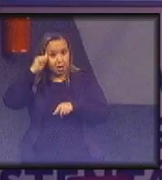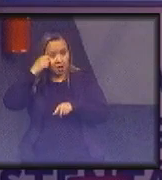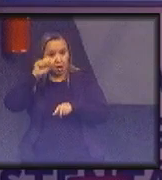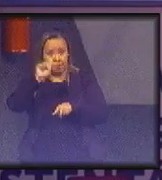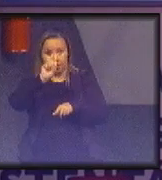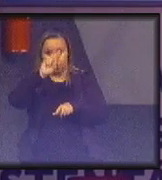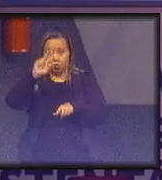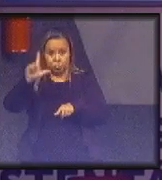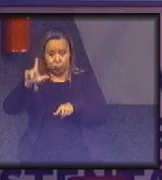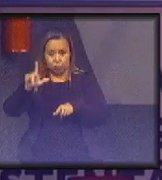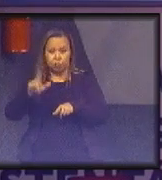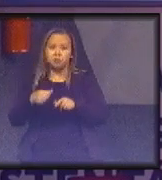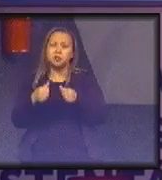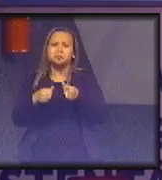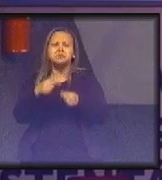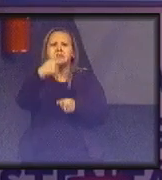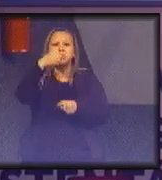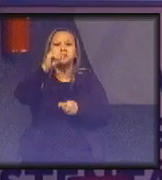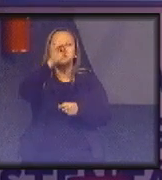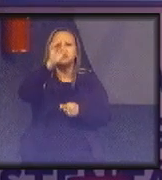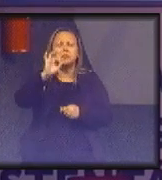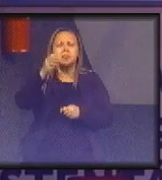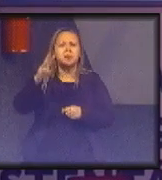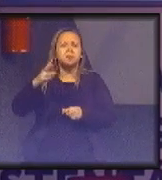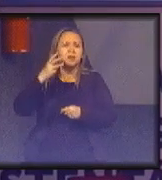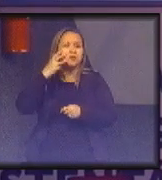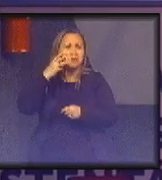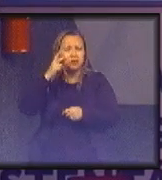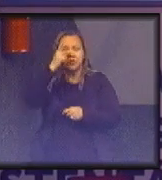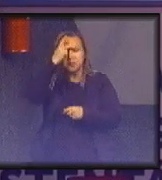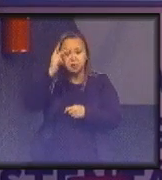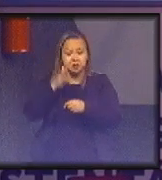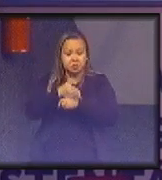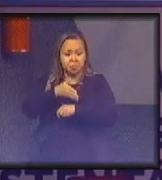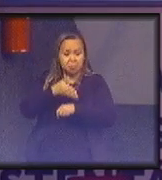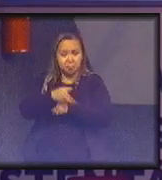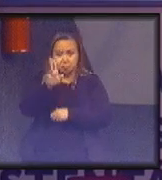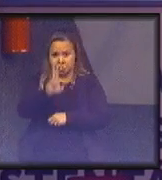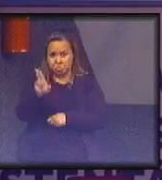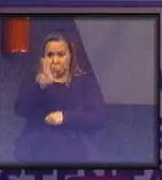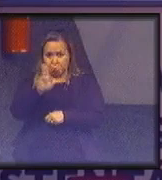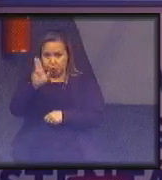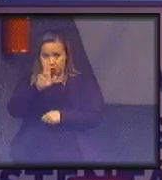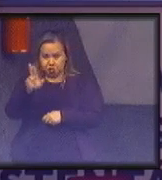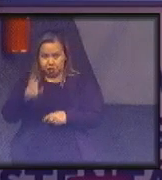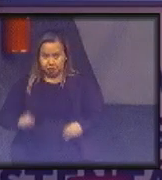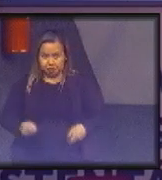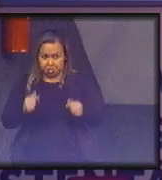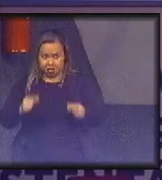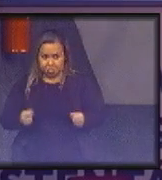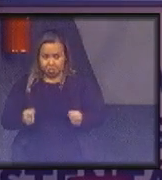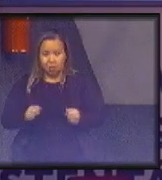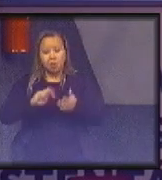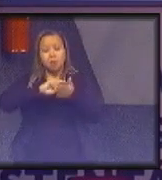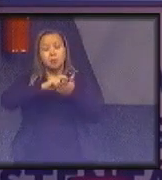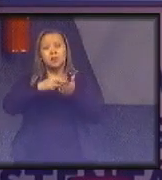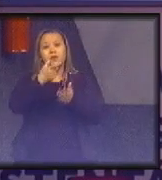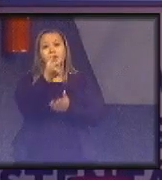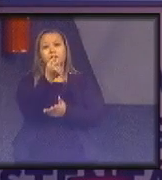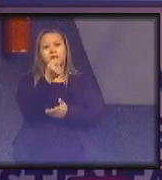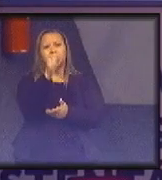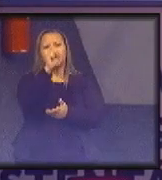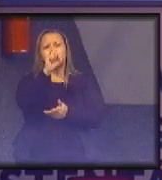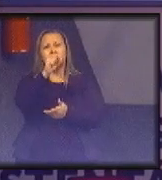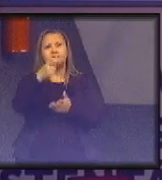pessoas entrando no mercado de consumo de massa todos os anos significa que em 20 anos vão entrar um